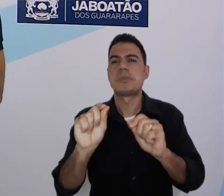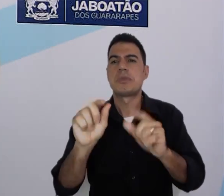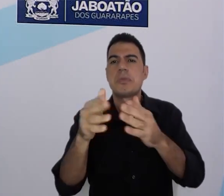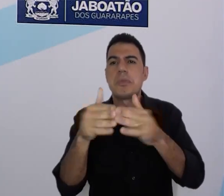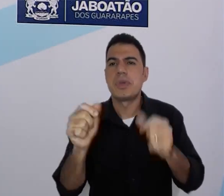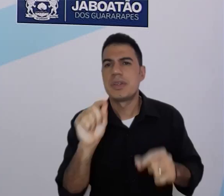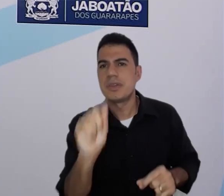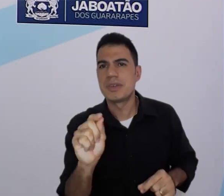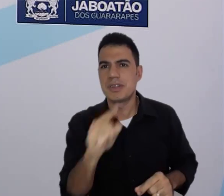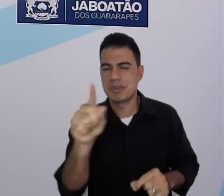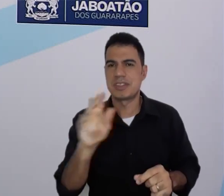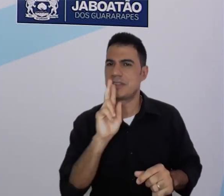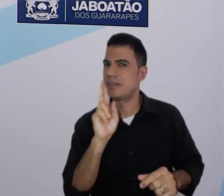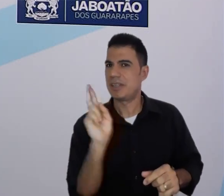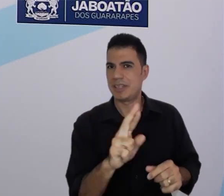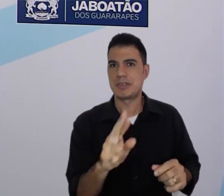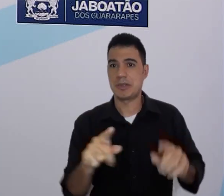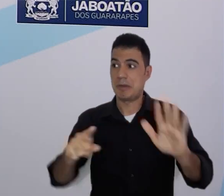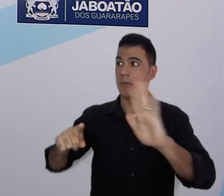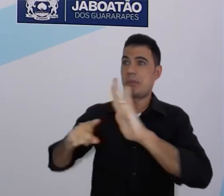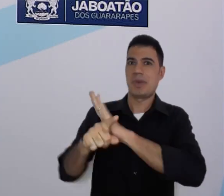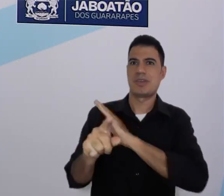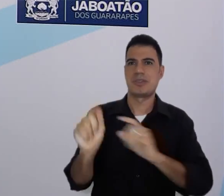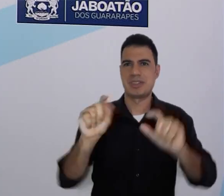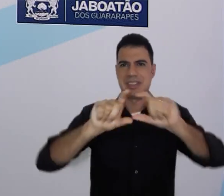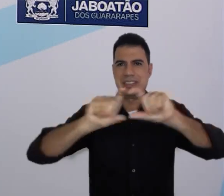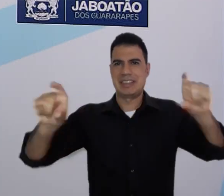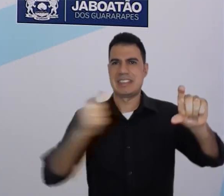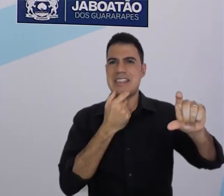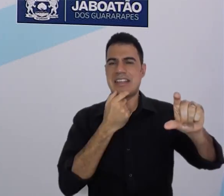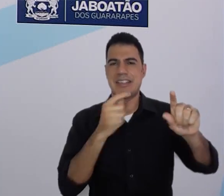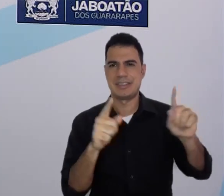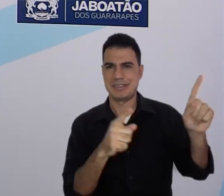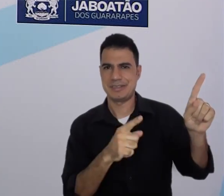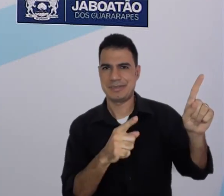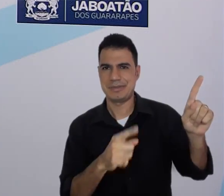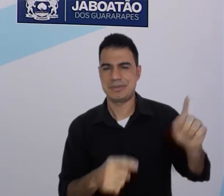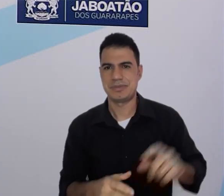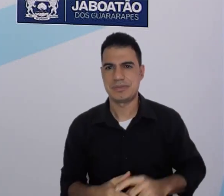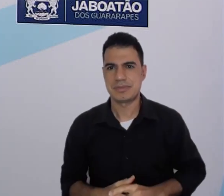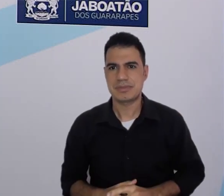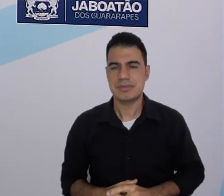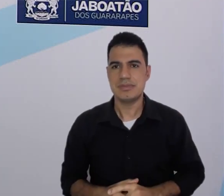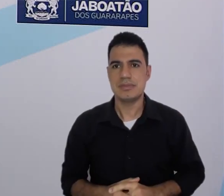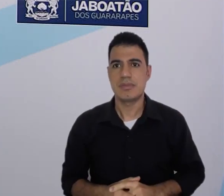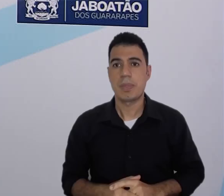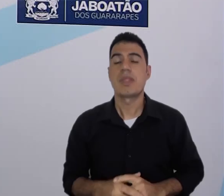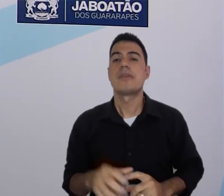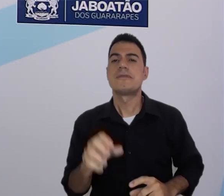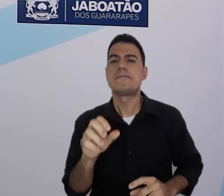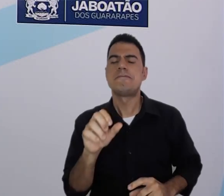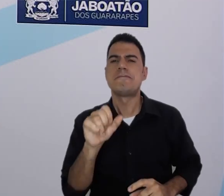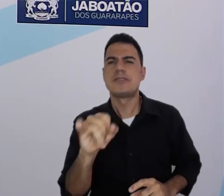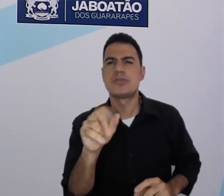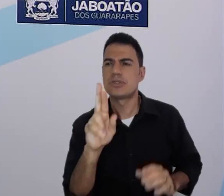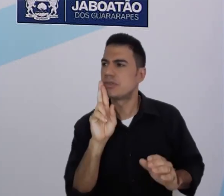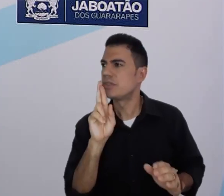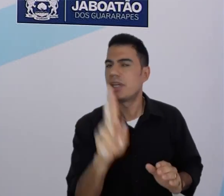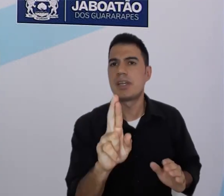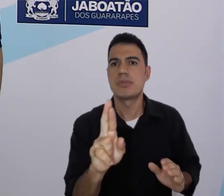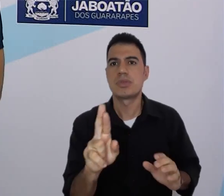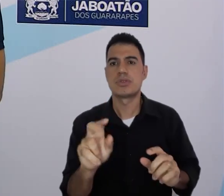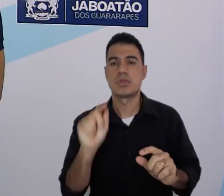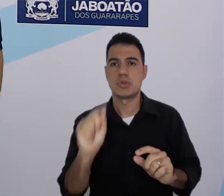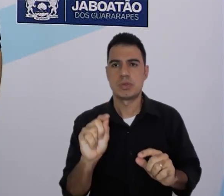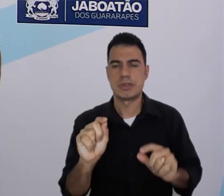respondessem a pergunta What's Thalia's Nationality? Se a sua resposta foi